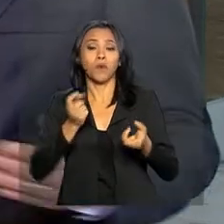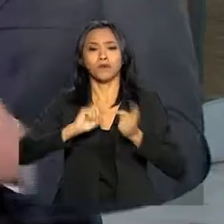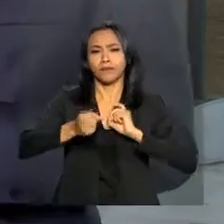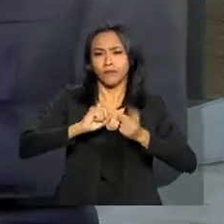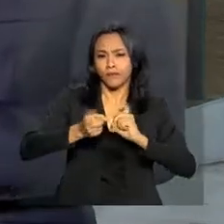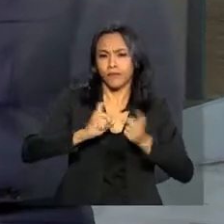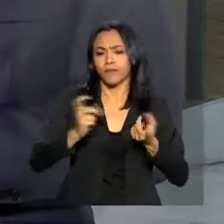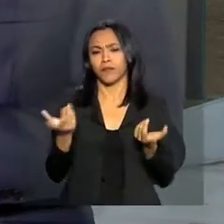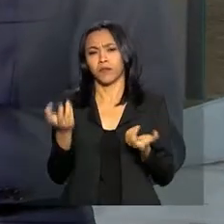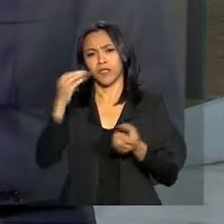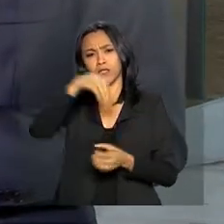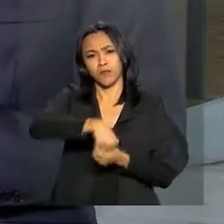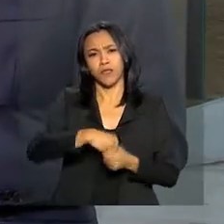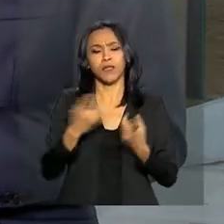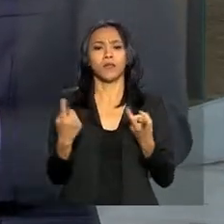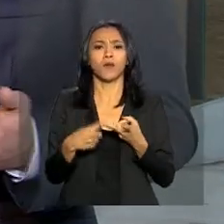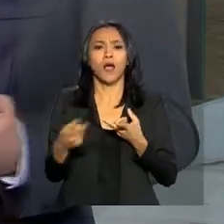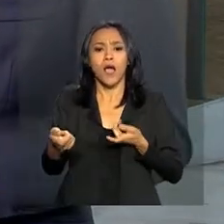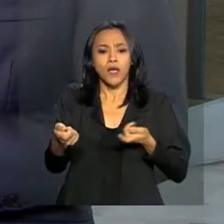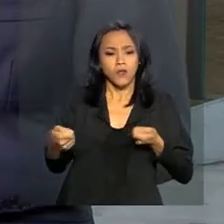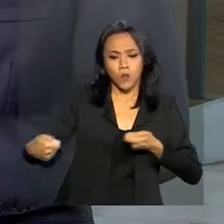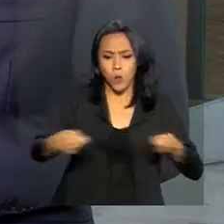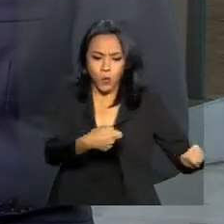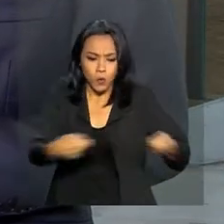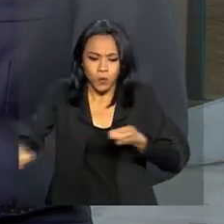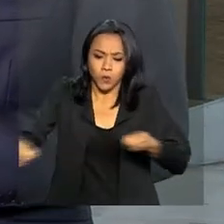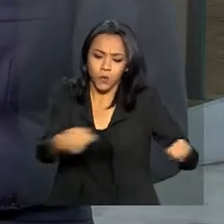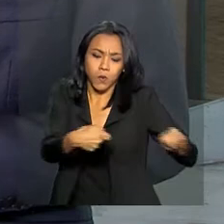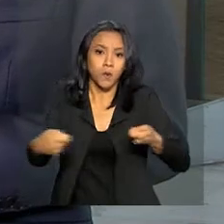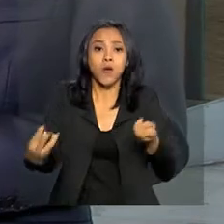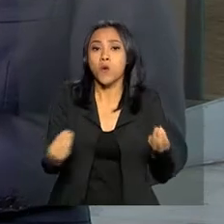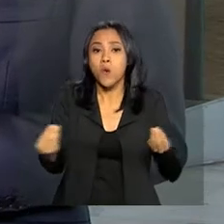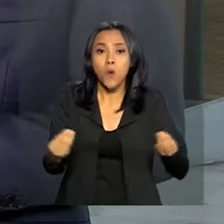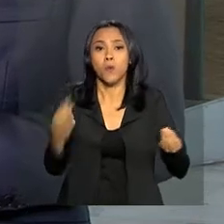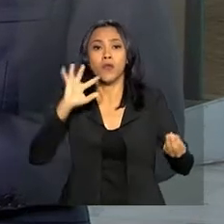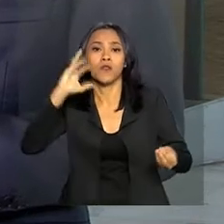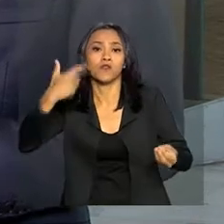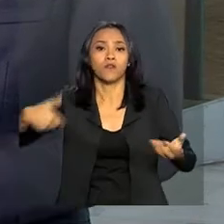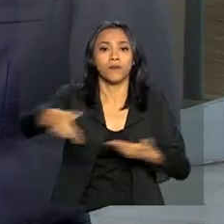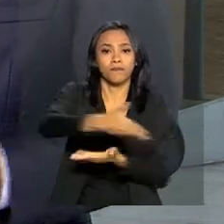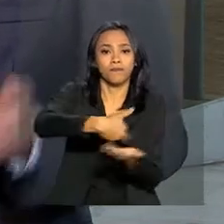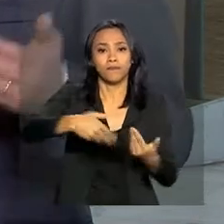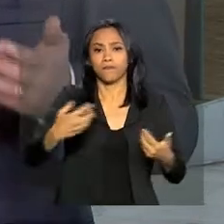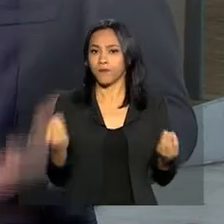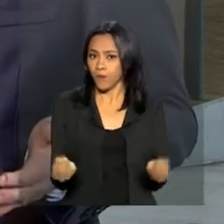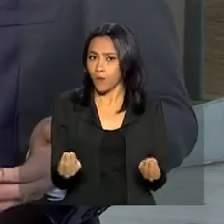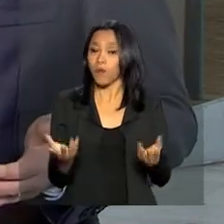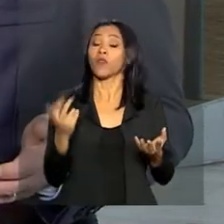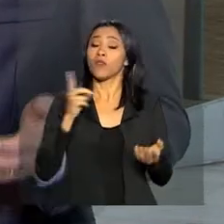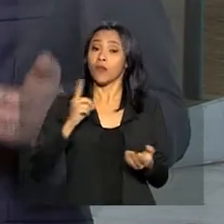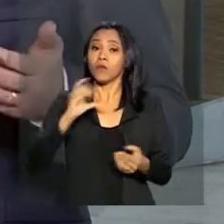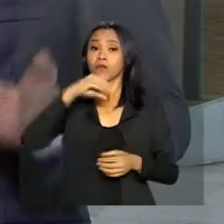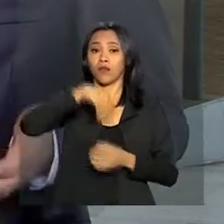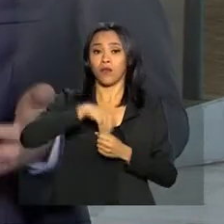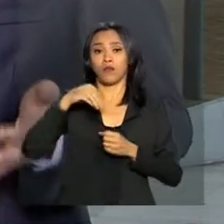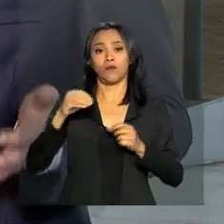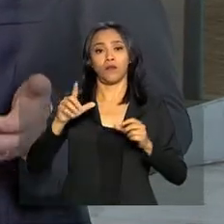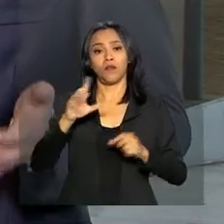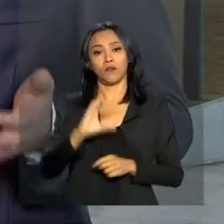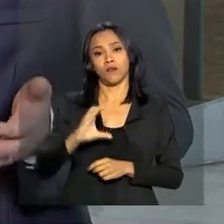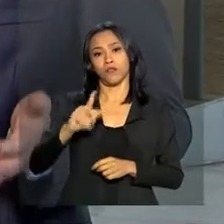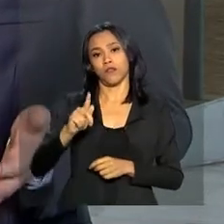para avaliação em acordos de leniência. Enfim, então, a gente tem atuado bastante com relação a esse tema. Nós temos uma coordenação na